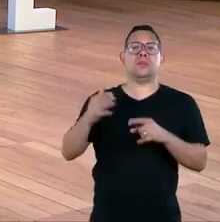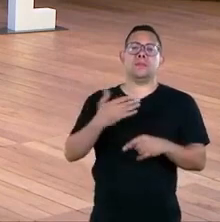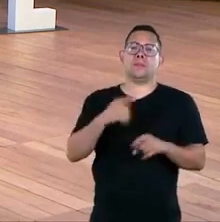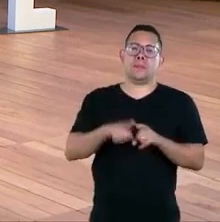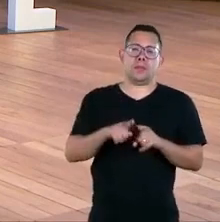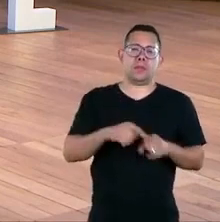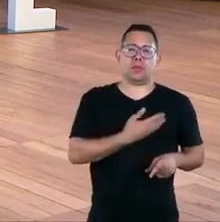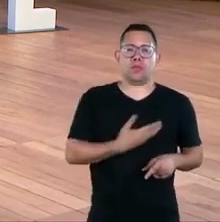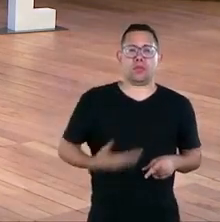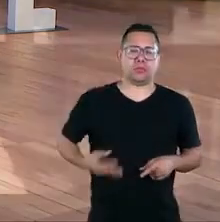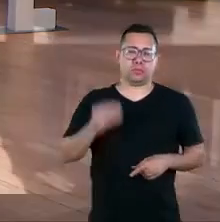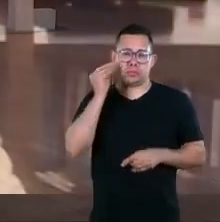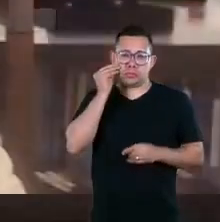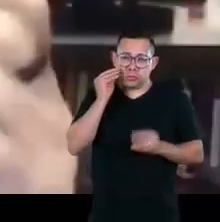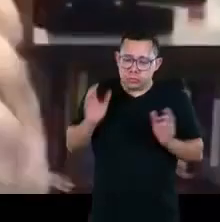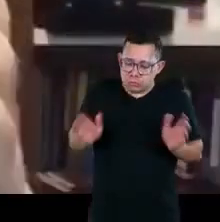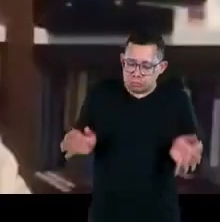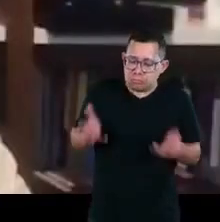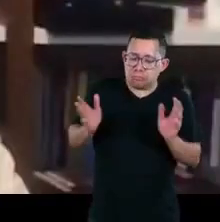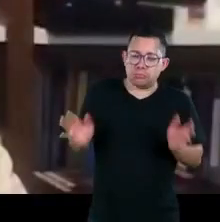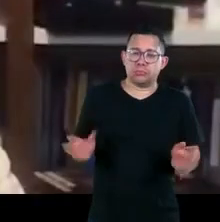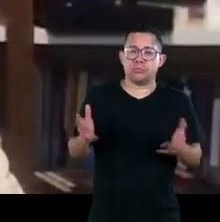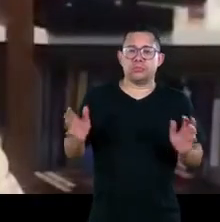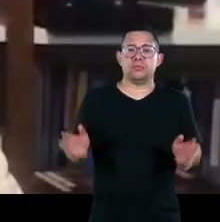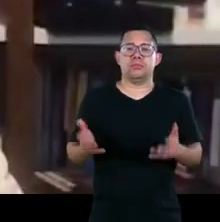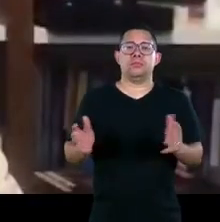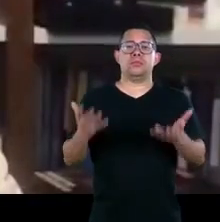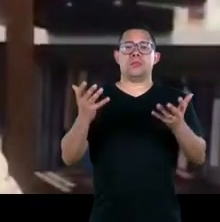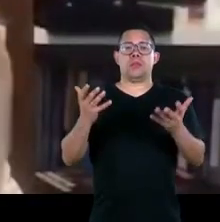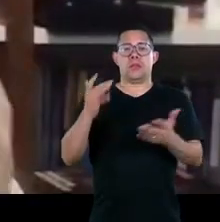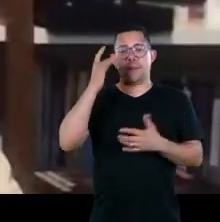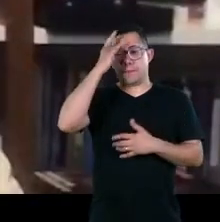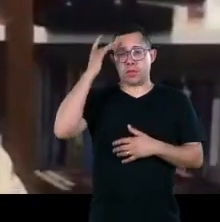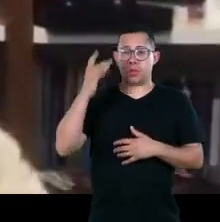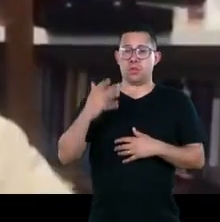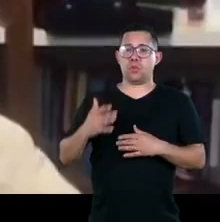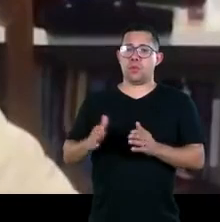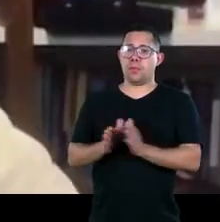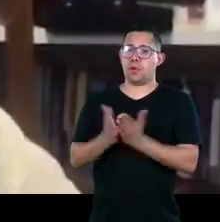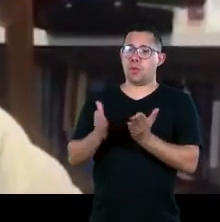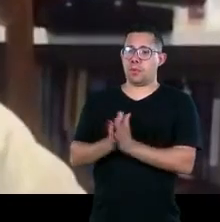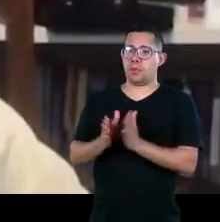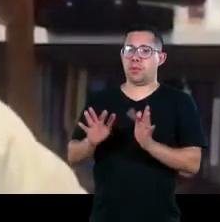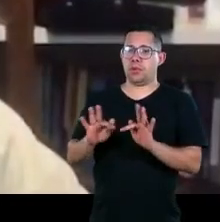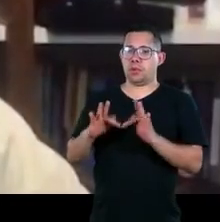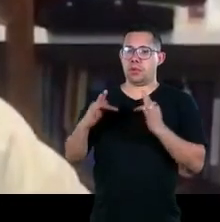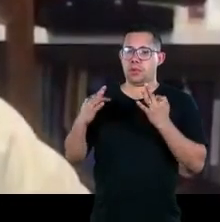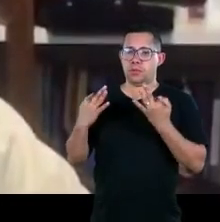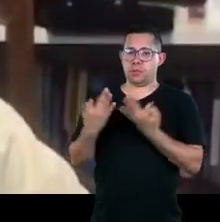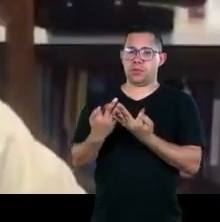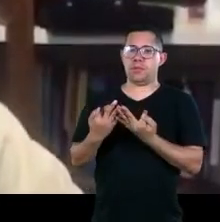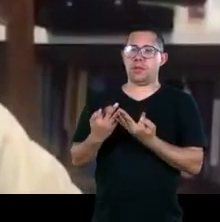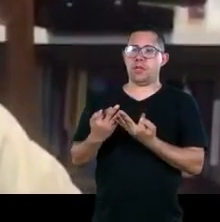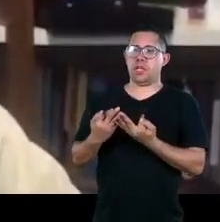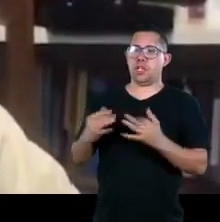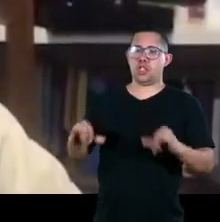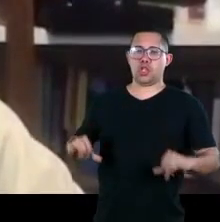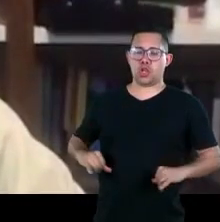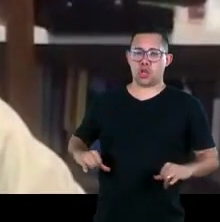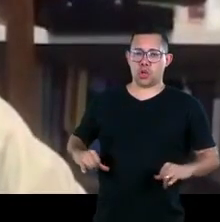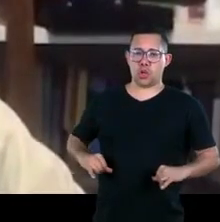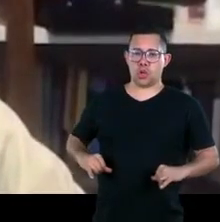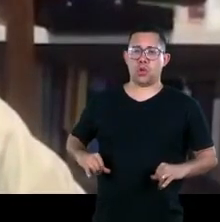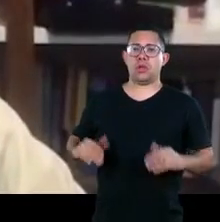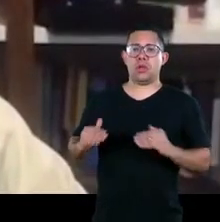para aqueles mais carentes aqueles que tinham necessidade de desemprego etc etc e isso cresceu